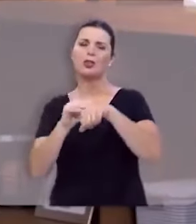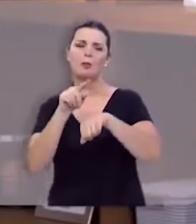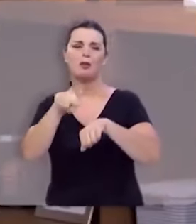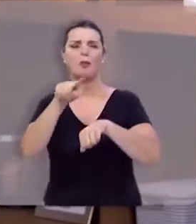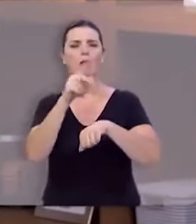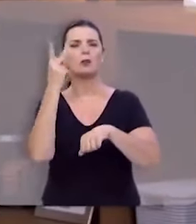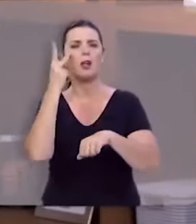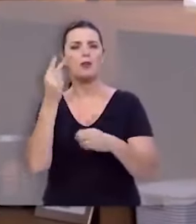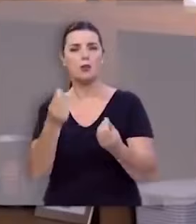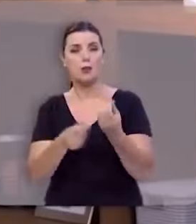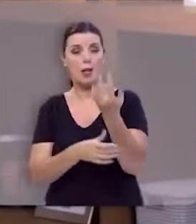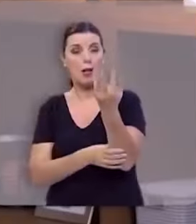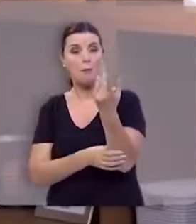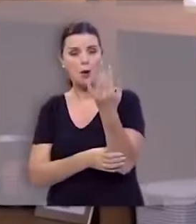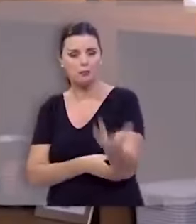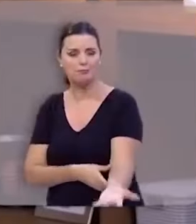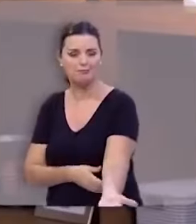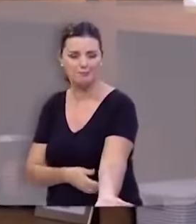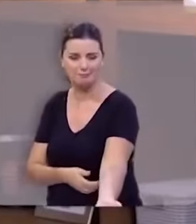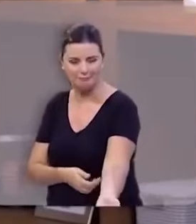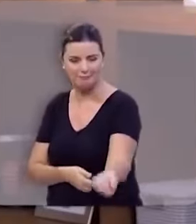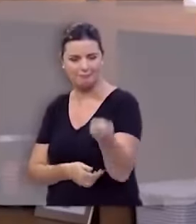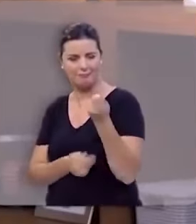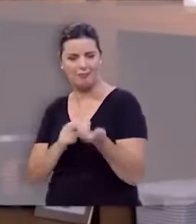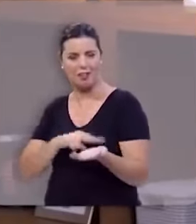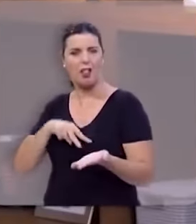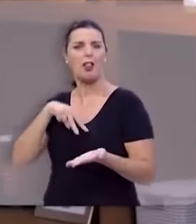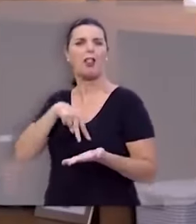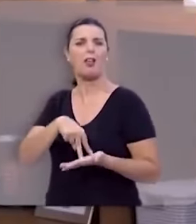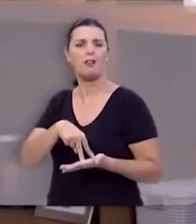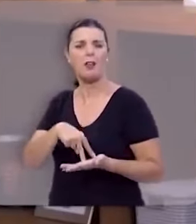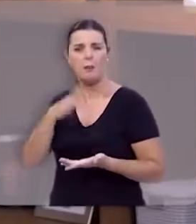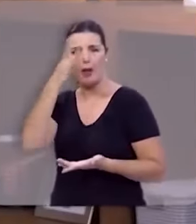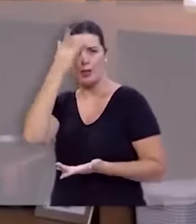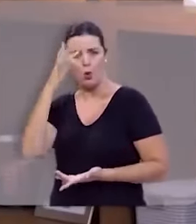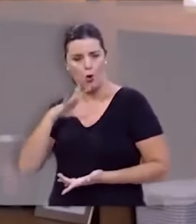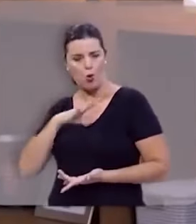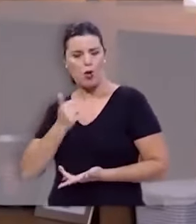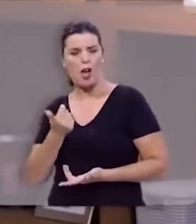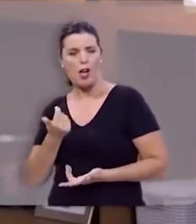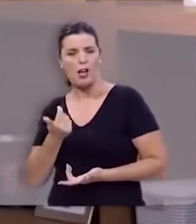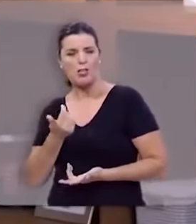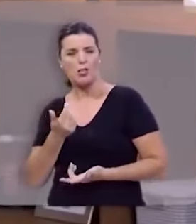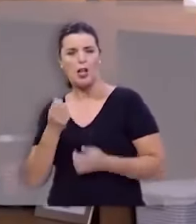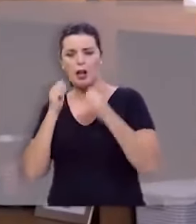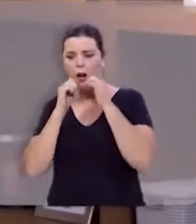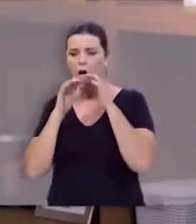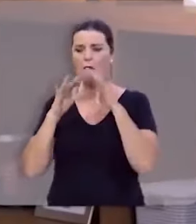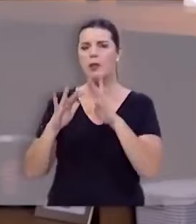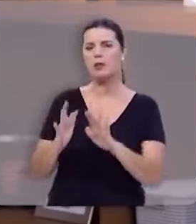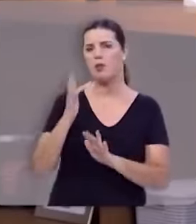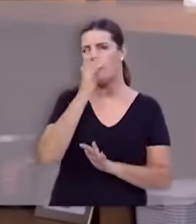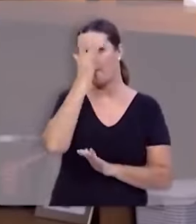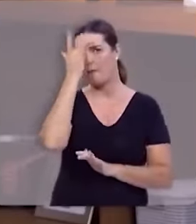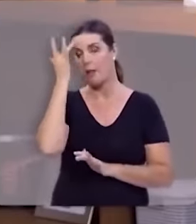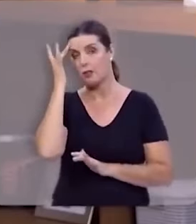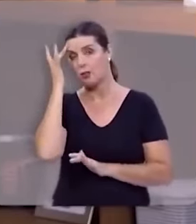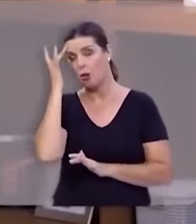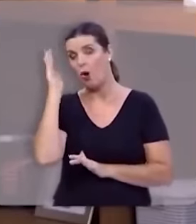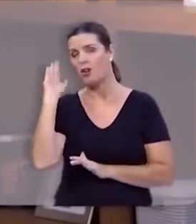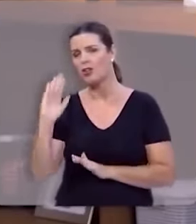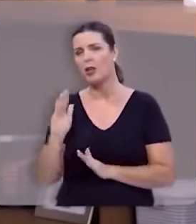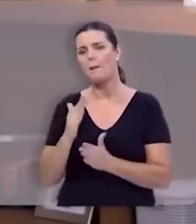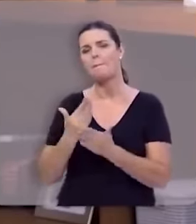para ser um braço estendido para levantar os caídos para encorajar os desanimados e para abençoar aqueles que já